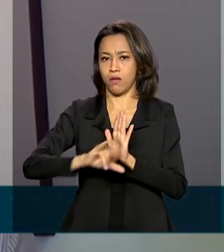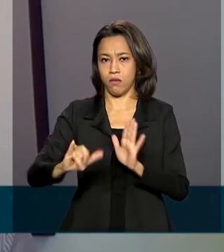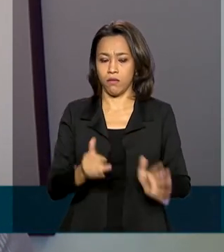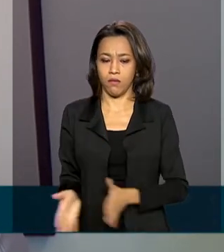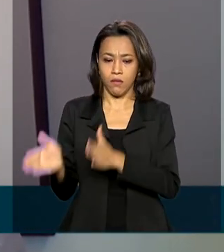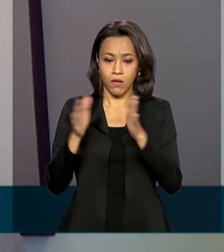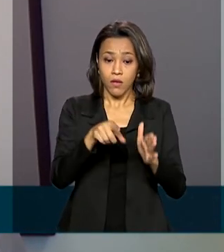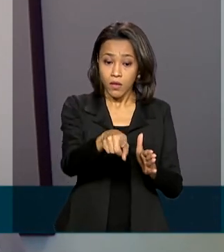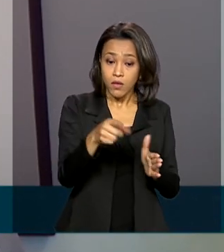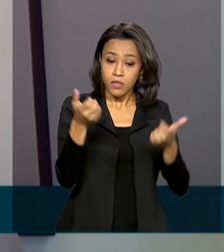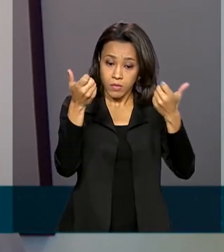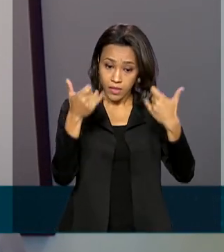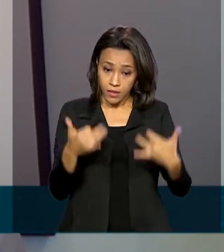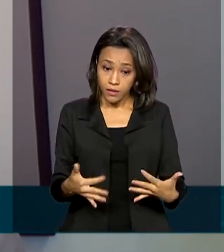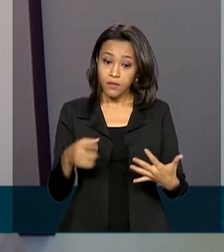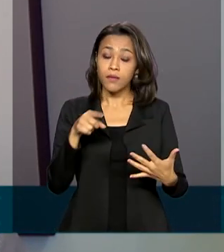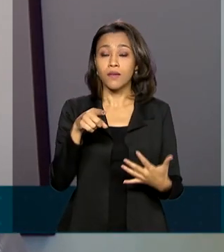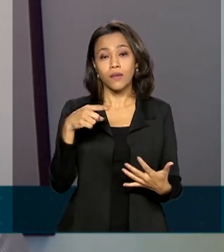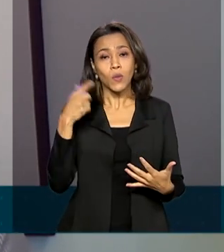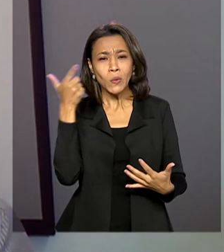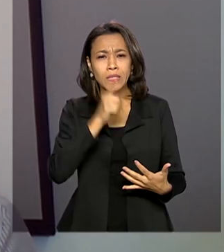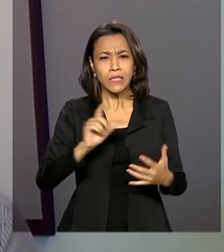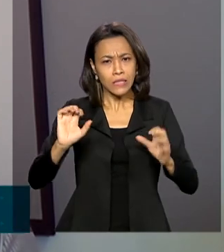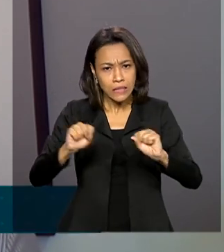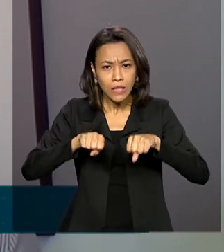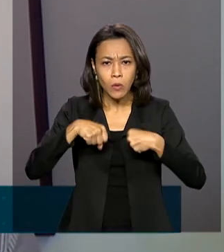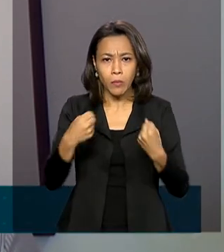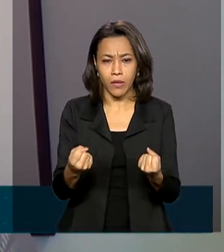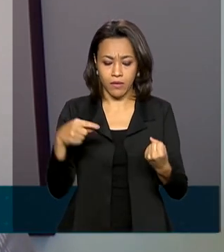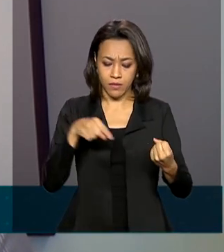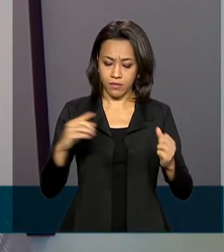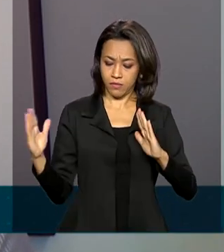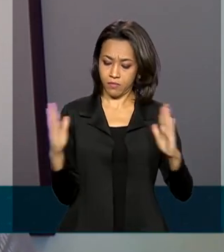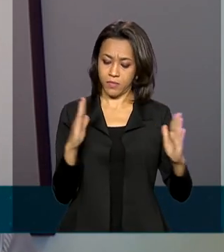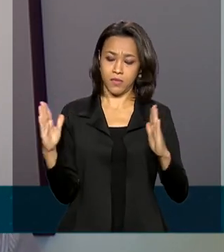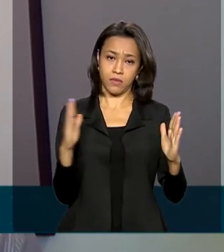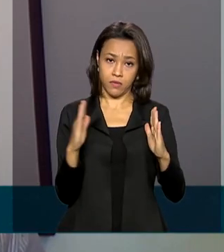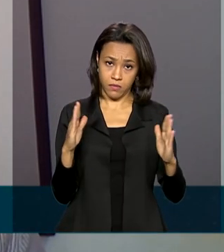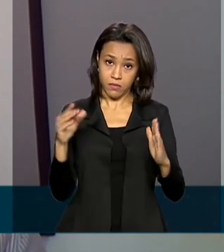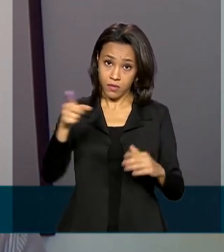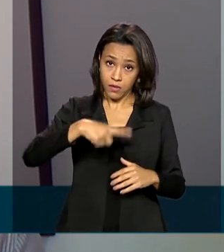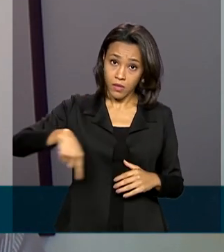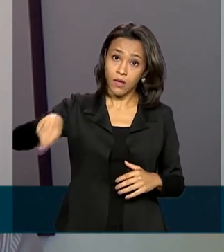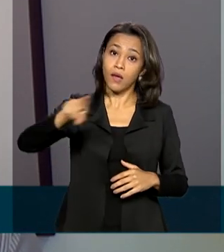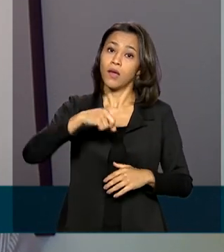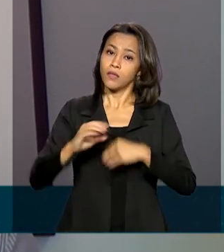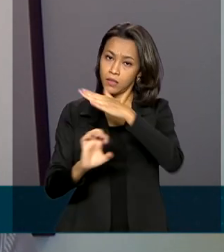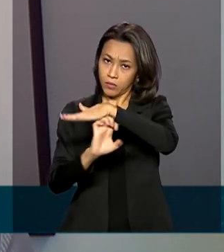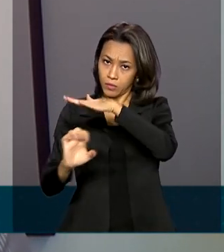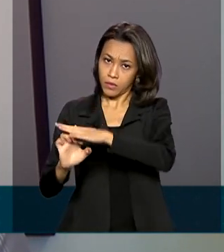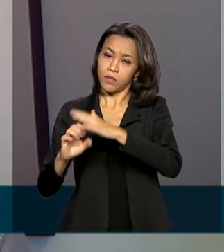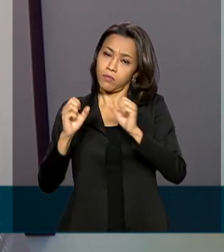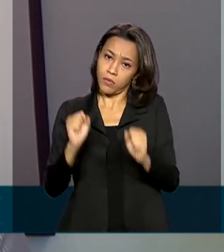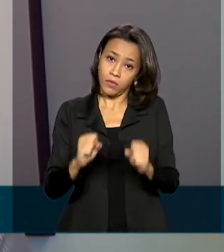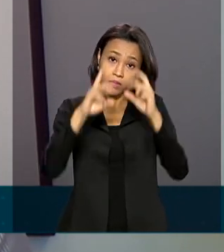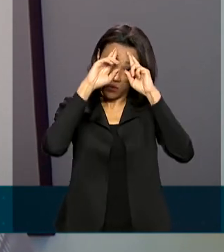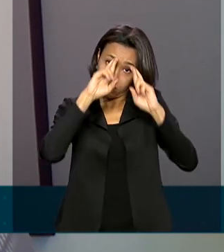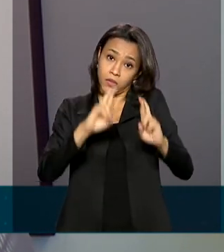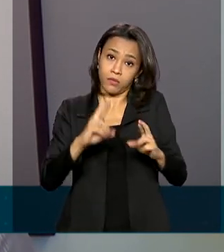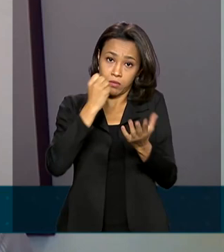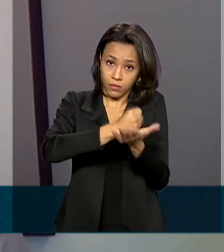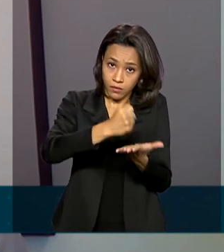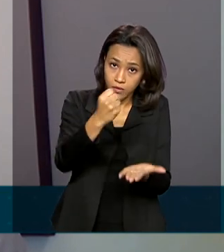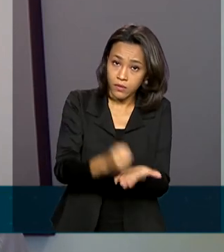consigam passar por este período de crise, tanto para que elas possam cumprir com o contrato posteriormente,